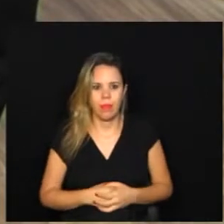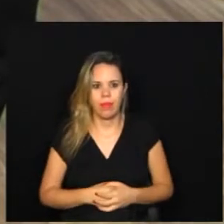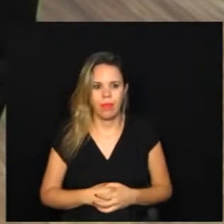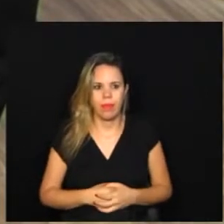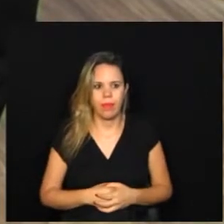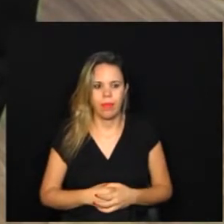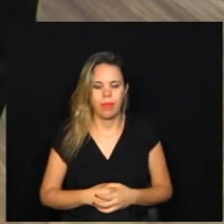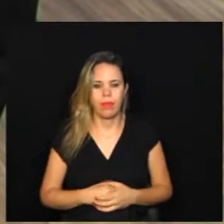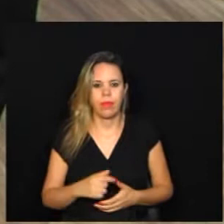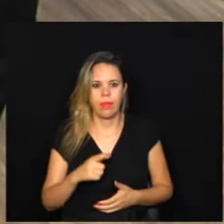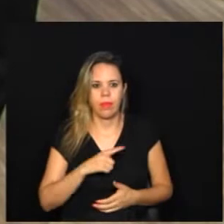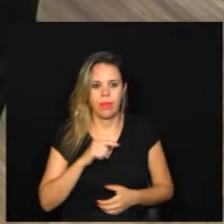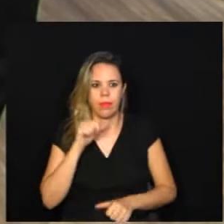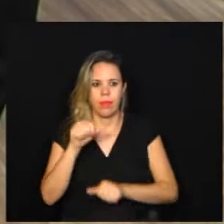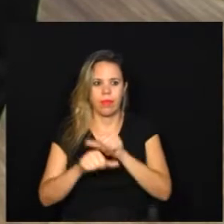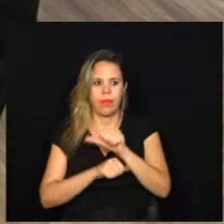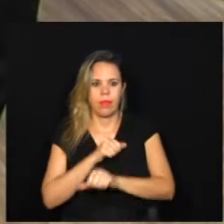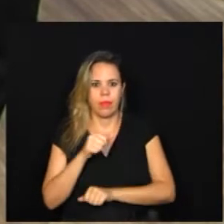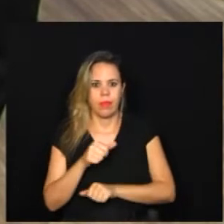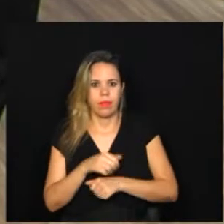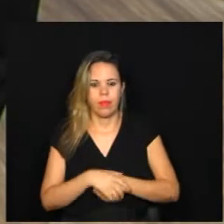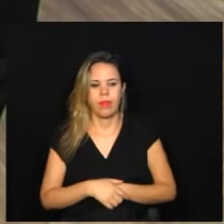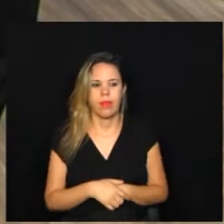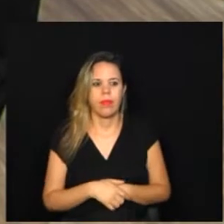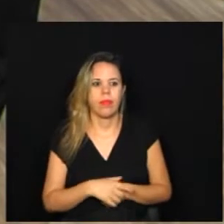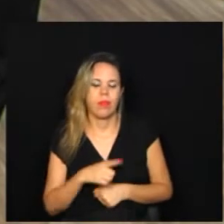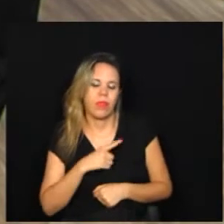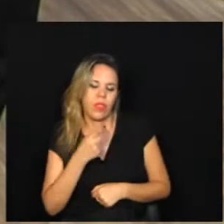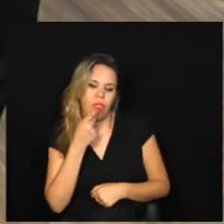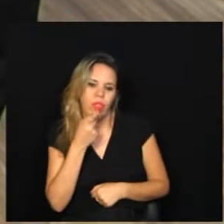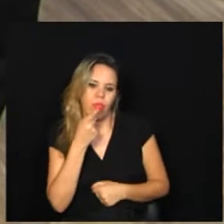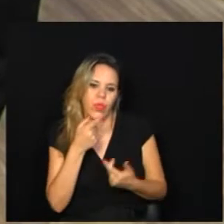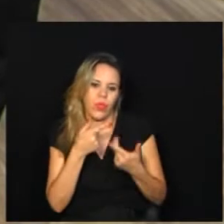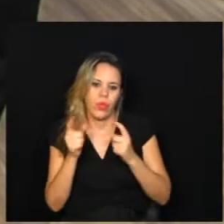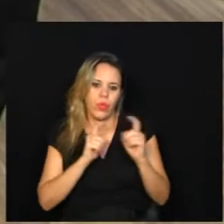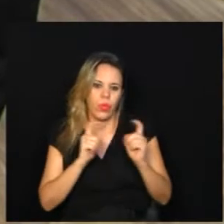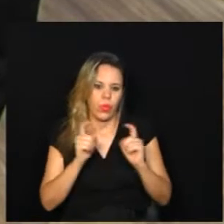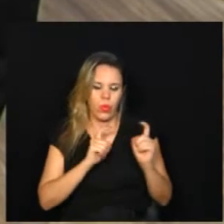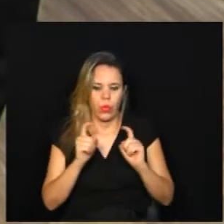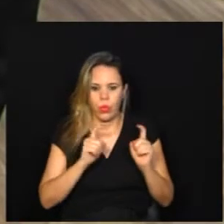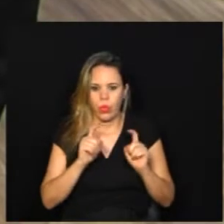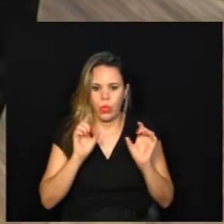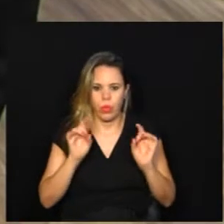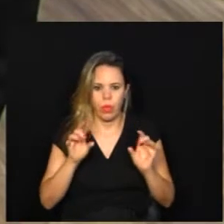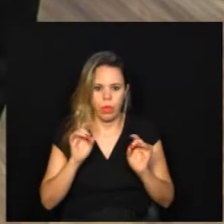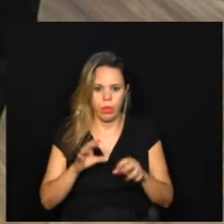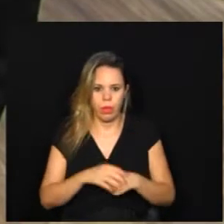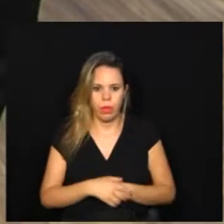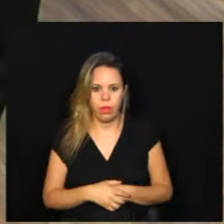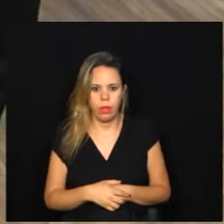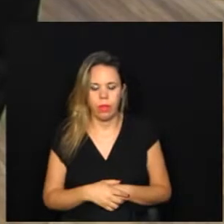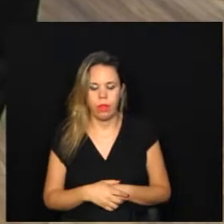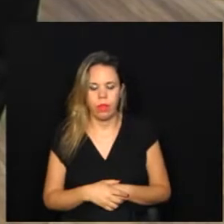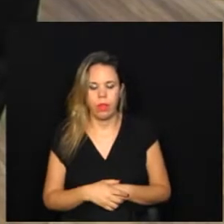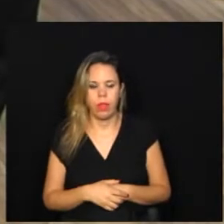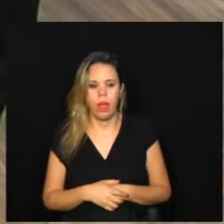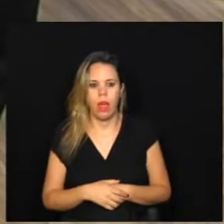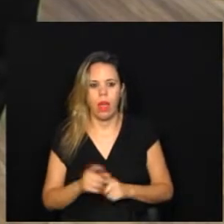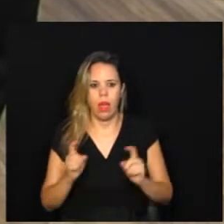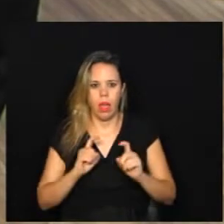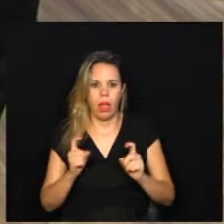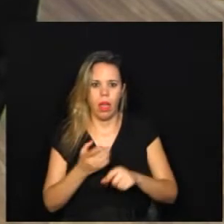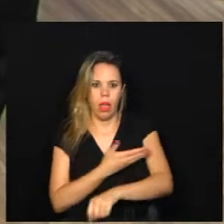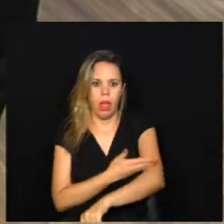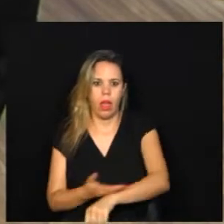porque nós seremos uma mudança aí, né Mirna Abreu? A gente tem falado bastante das reuniões extraordinárias, mas as ordinárias vão